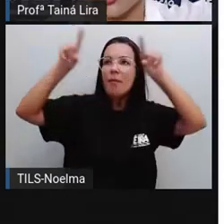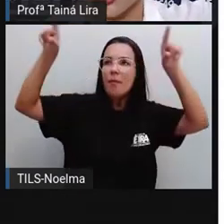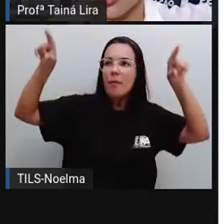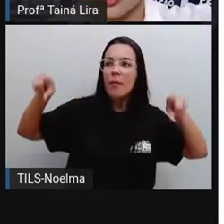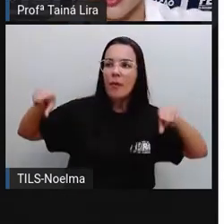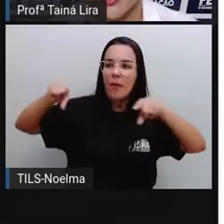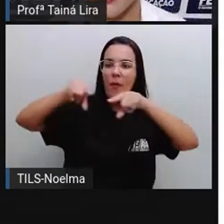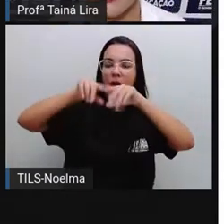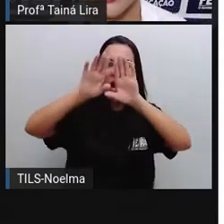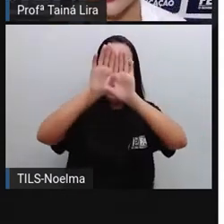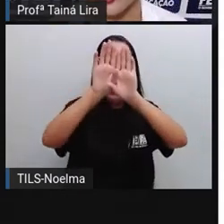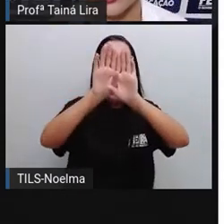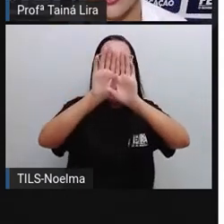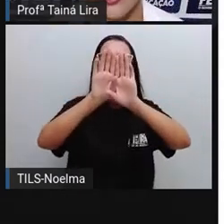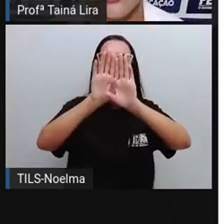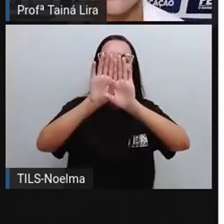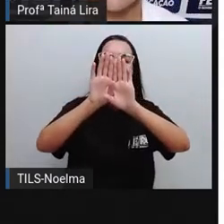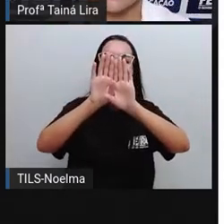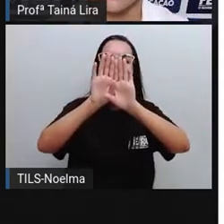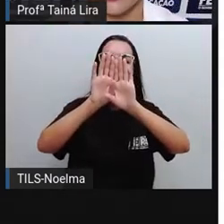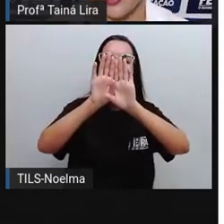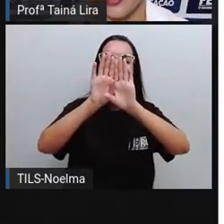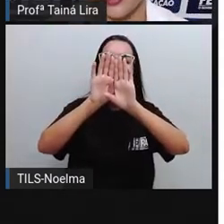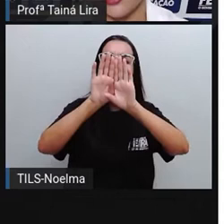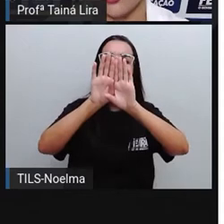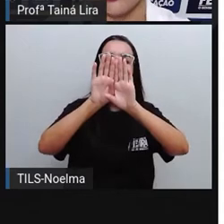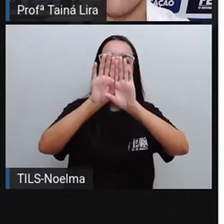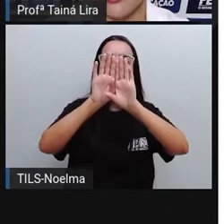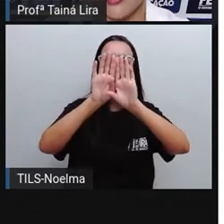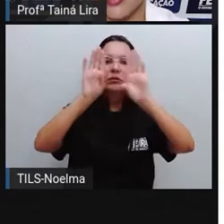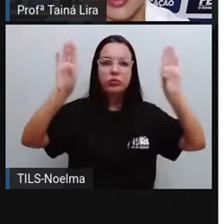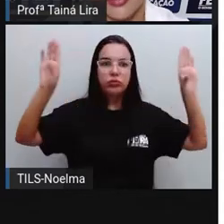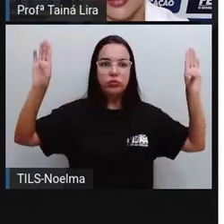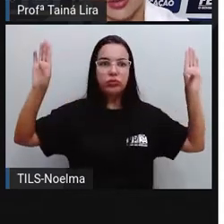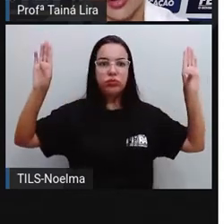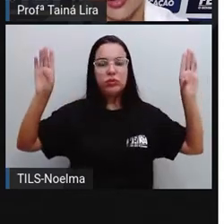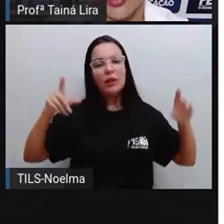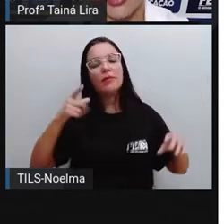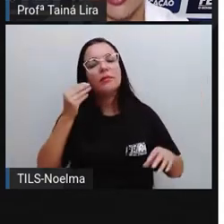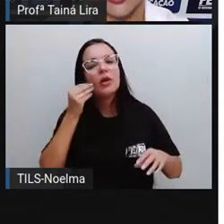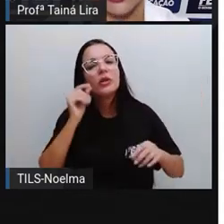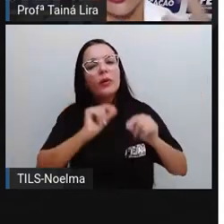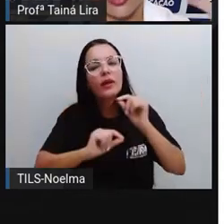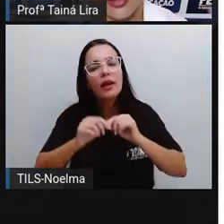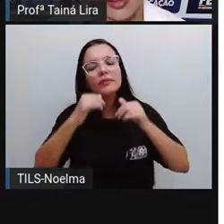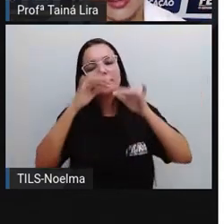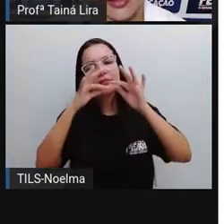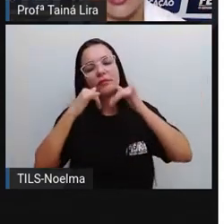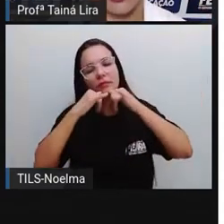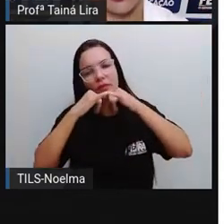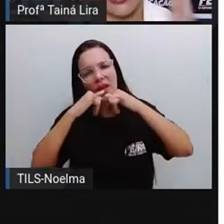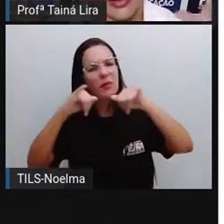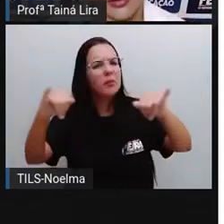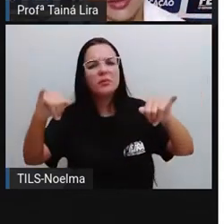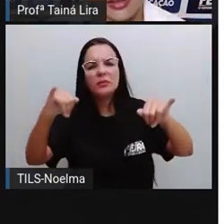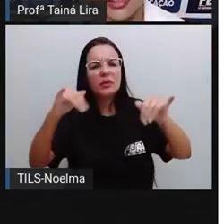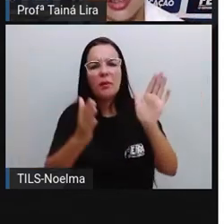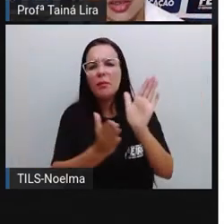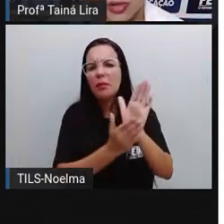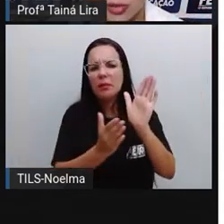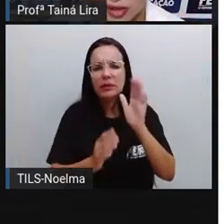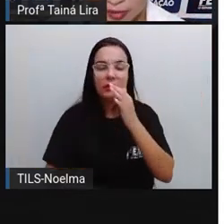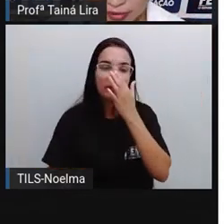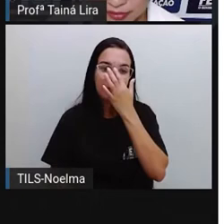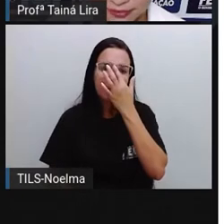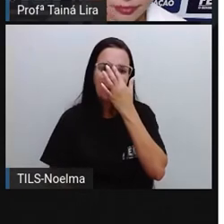muros, principalmente, tá? E onde fazem, onde são escritos aí, né? São colados esses